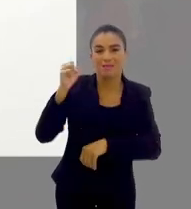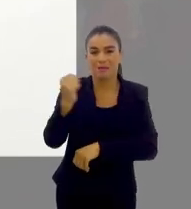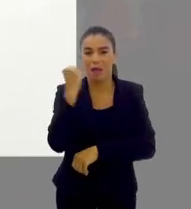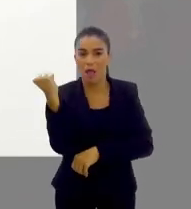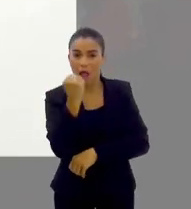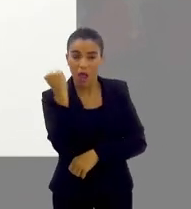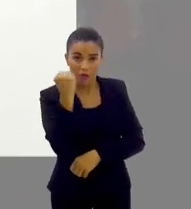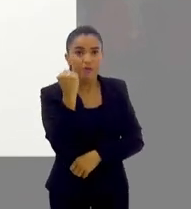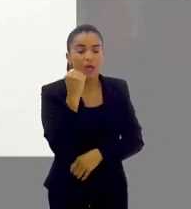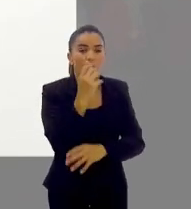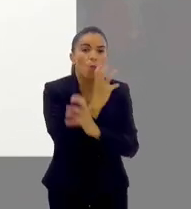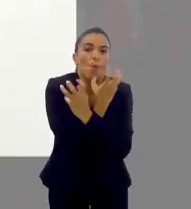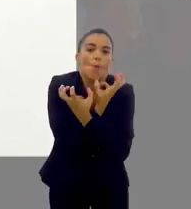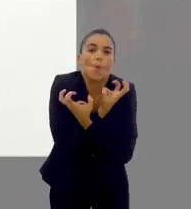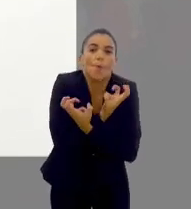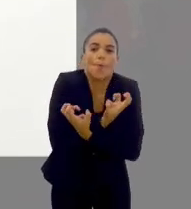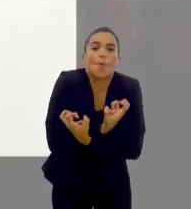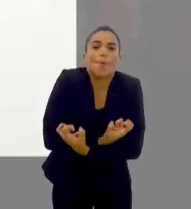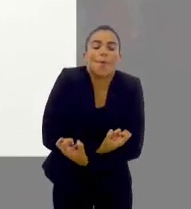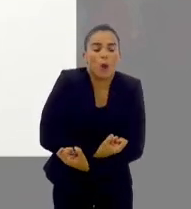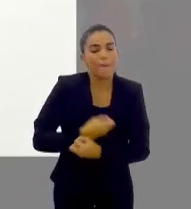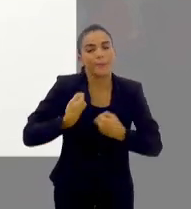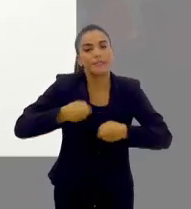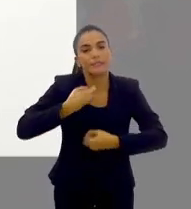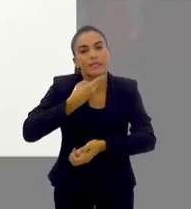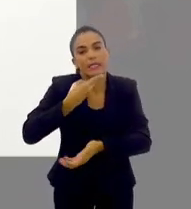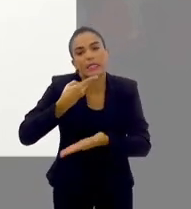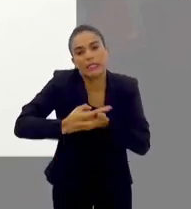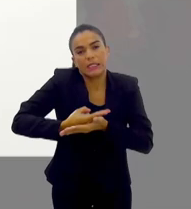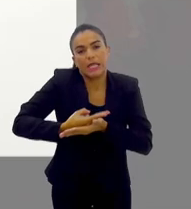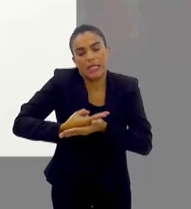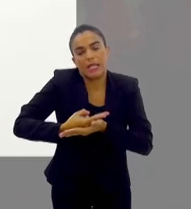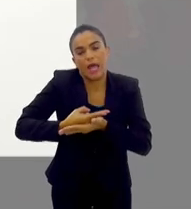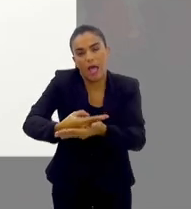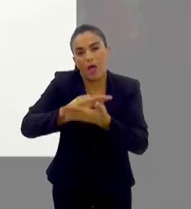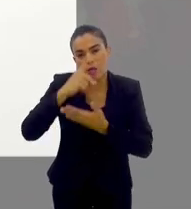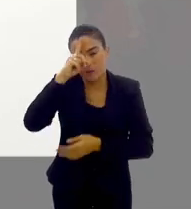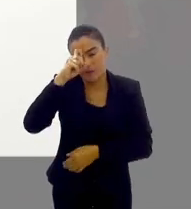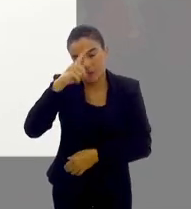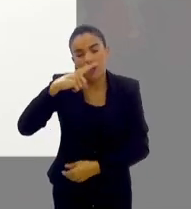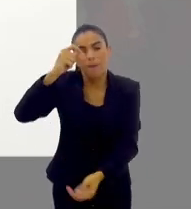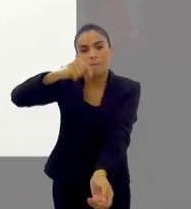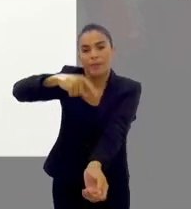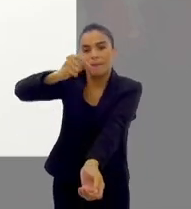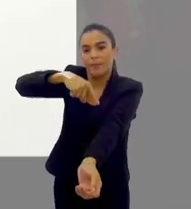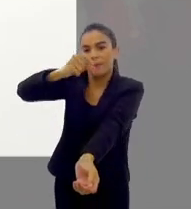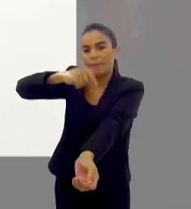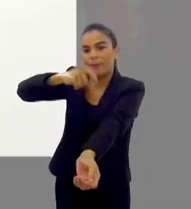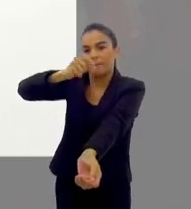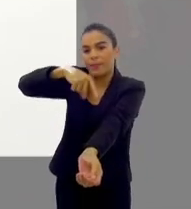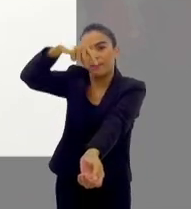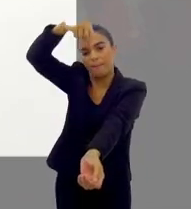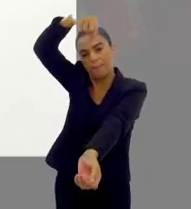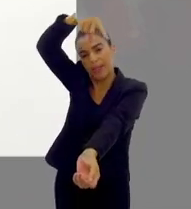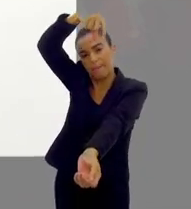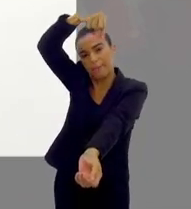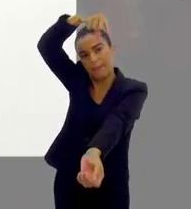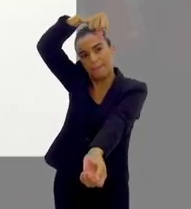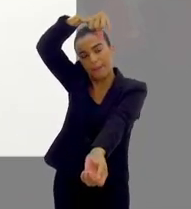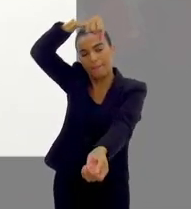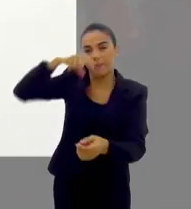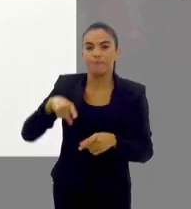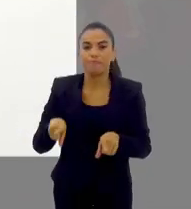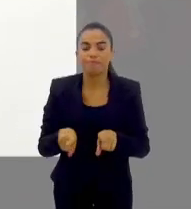desidratação se intensifica, às vezes precisa até internar e fazer a hidratação venosa, que é tomar soro na veia, né.